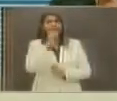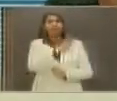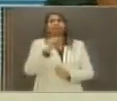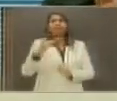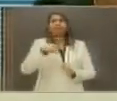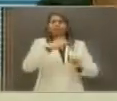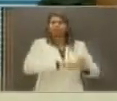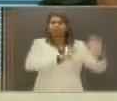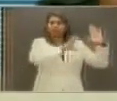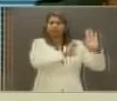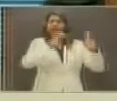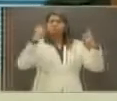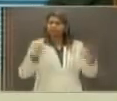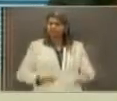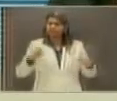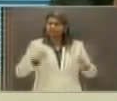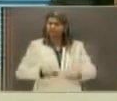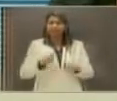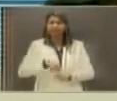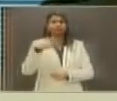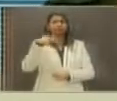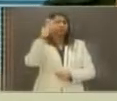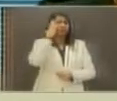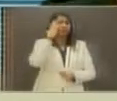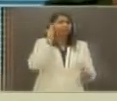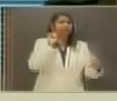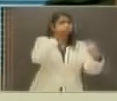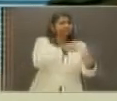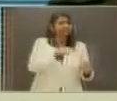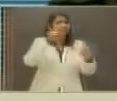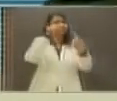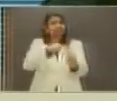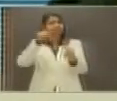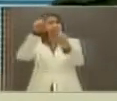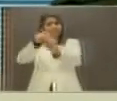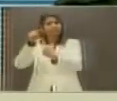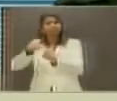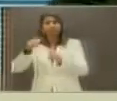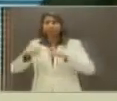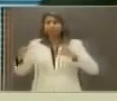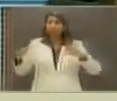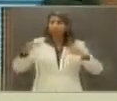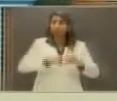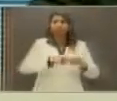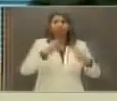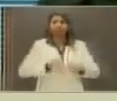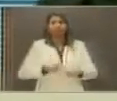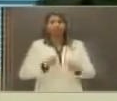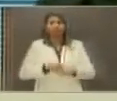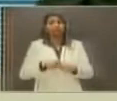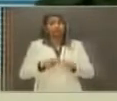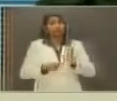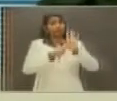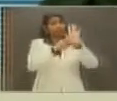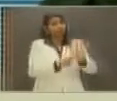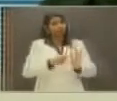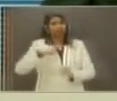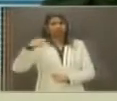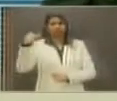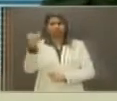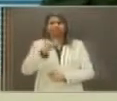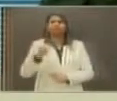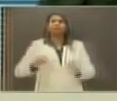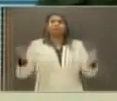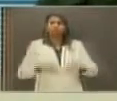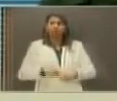tem a obrigação de estar em sintonia com essas oportunidades e fazer valer os interesses do seu Estado. é assim que